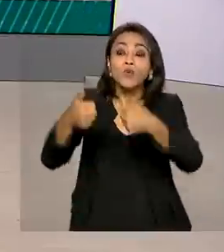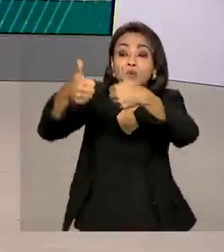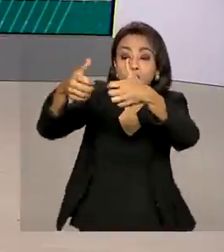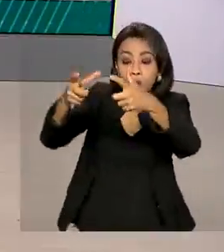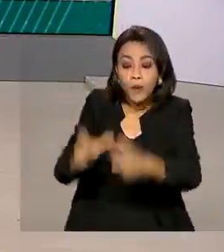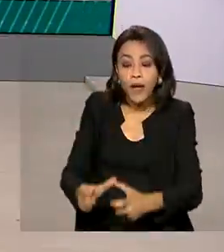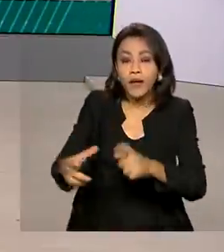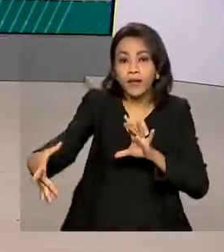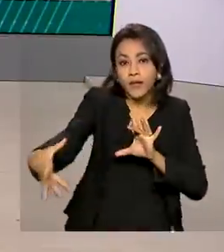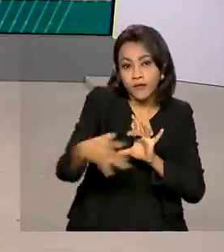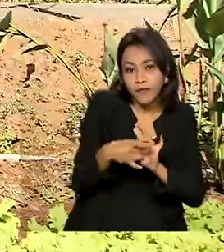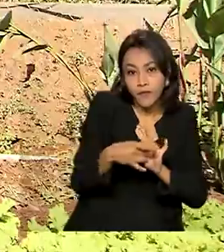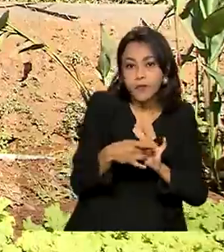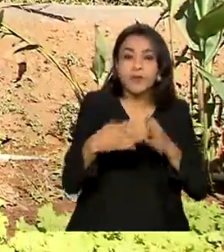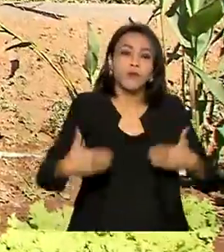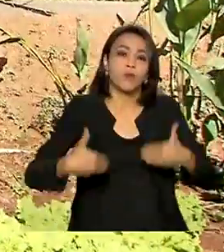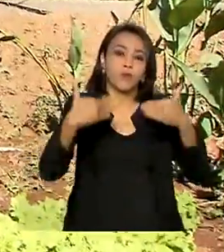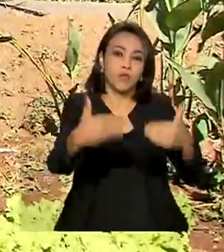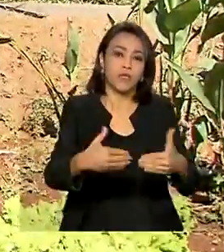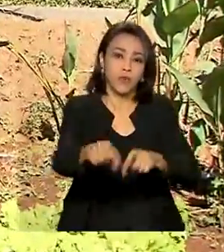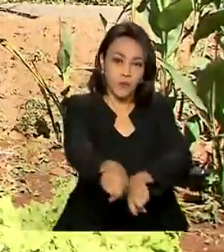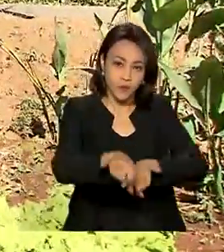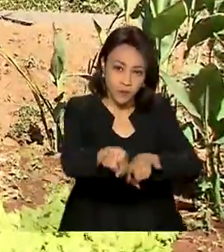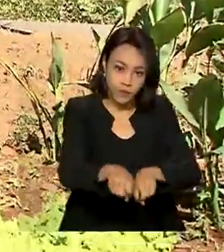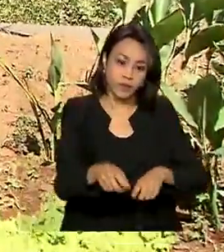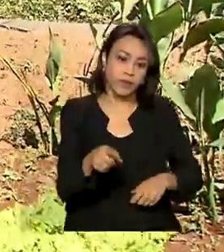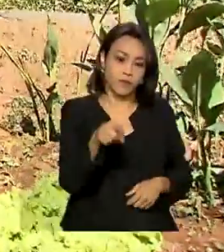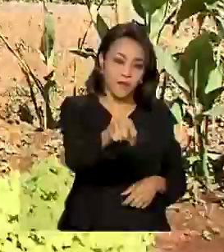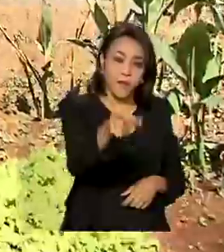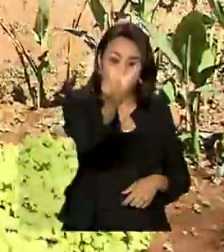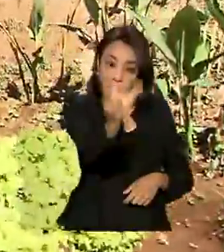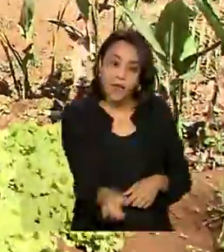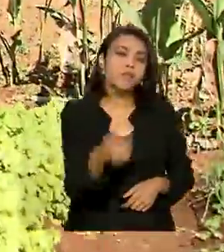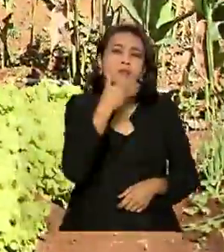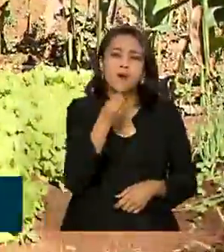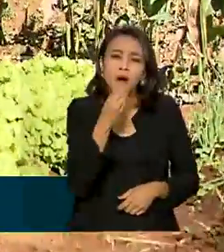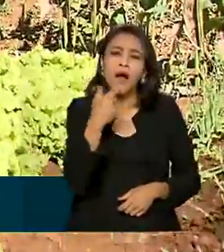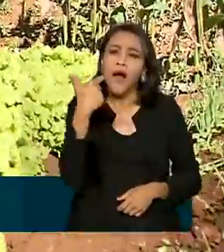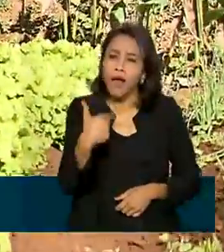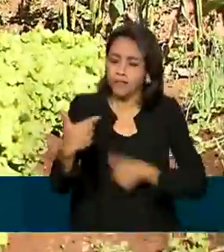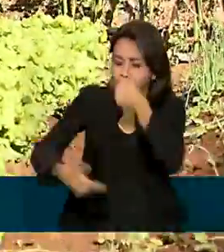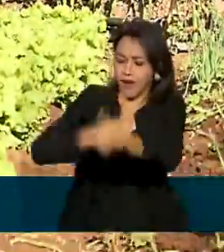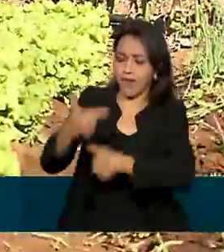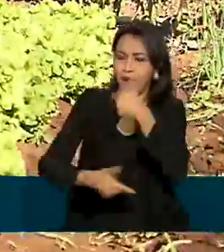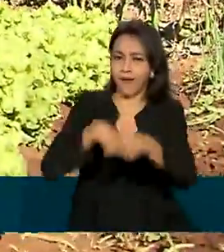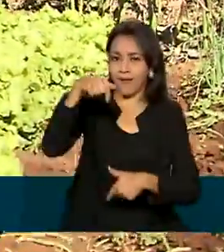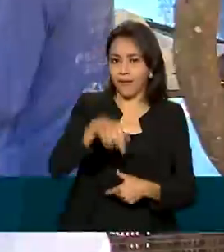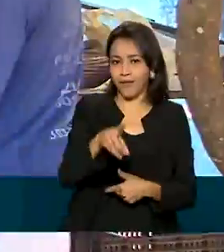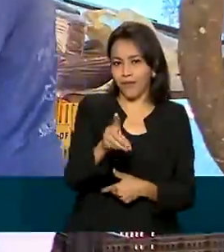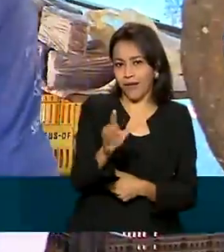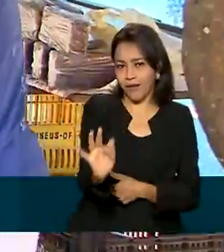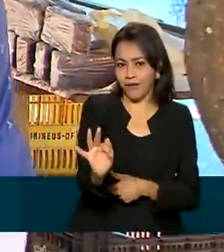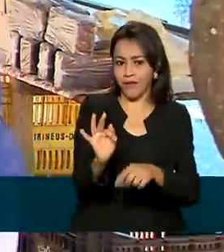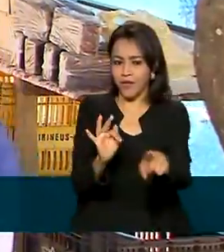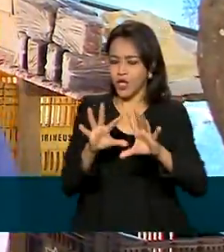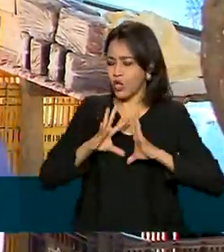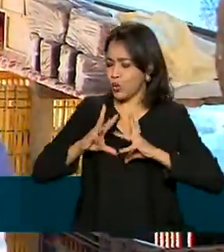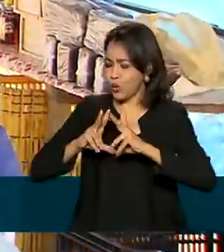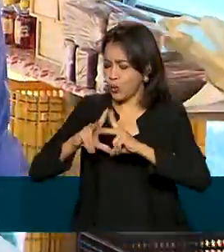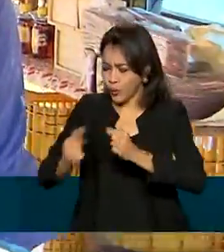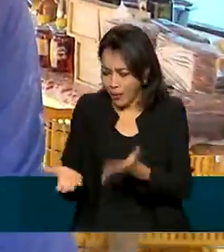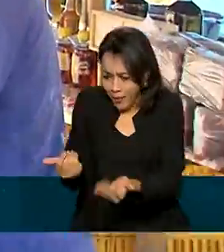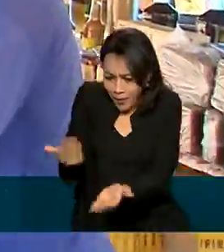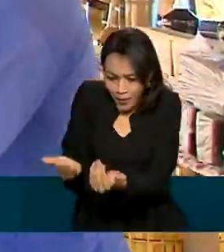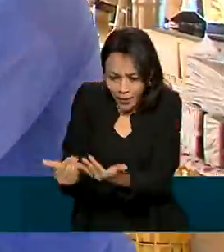Ministério da Agricultura. Seu Edilson é agricultor familiar no Distrito Federal e tudo o que produz